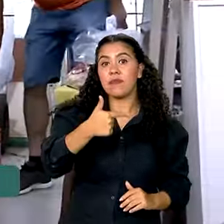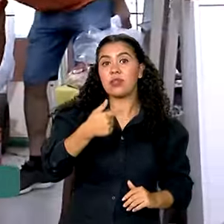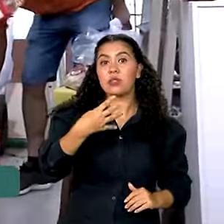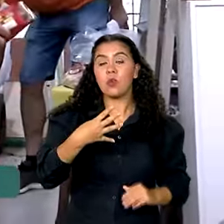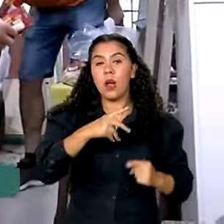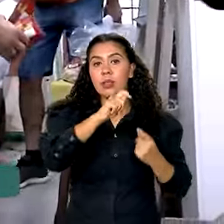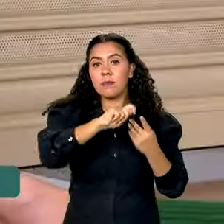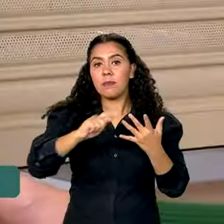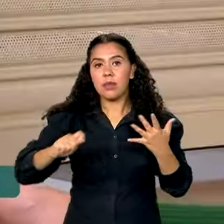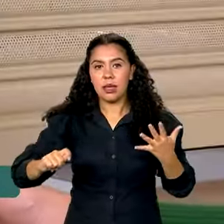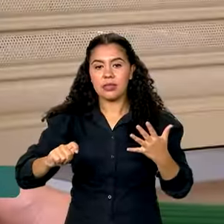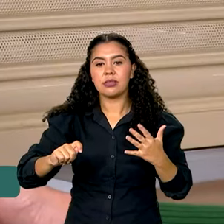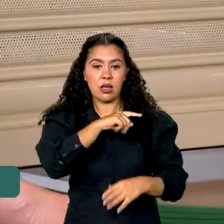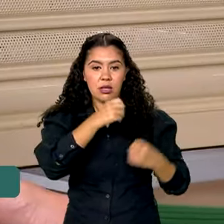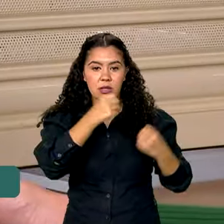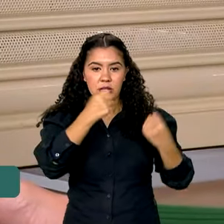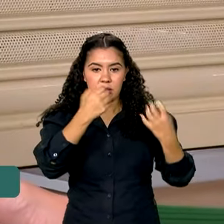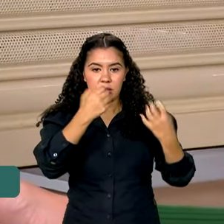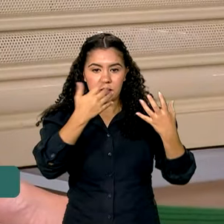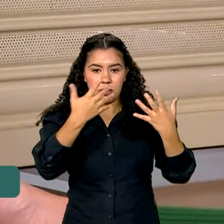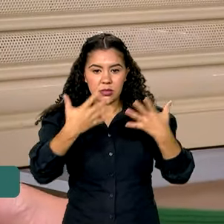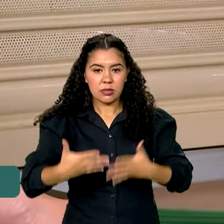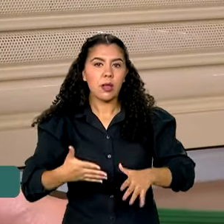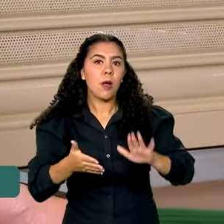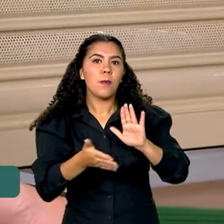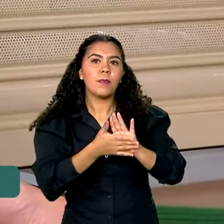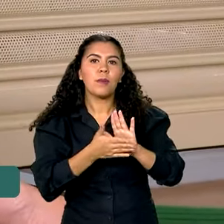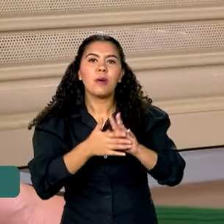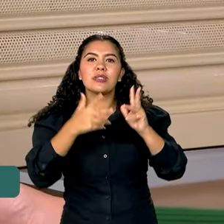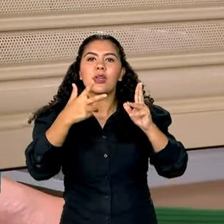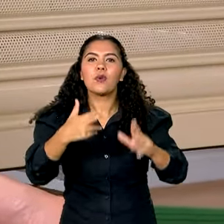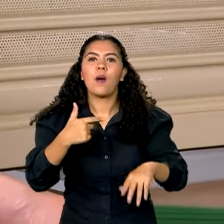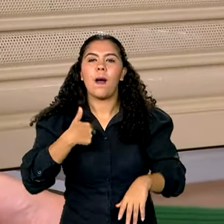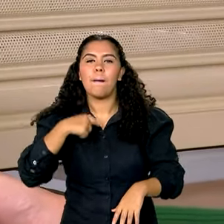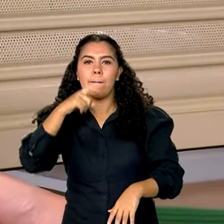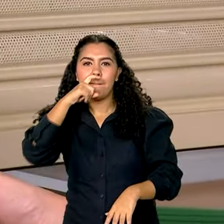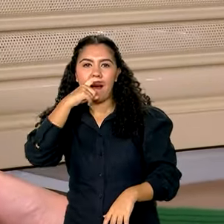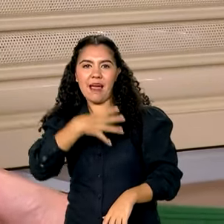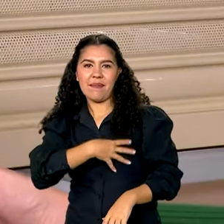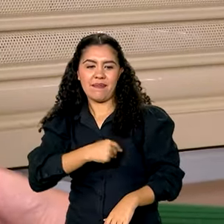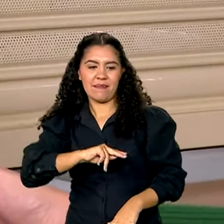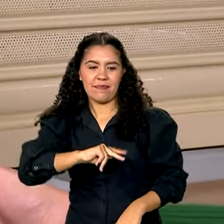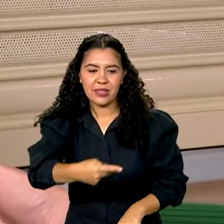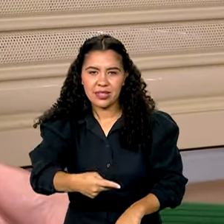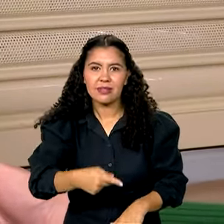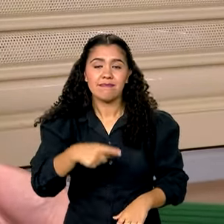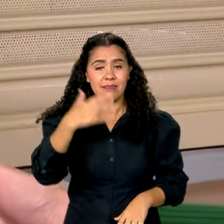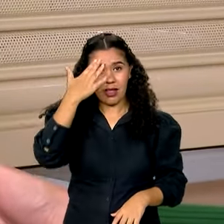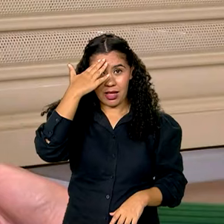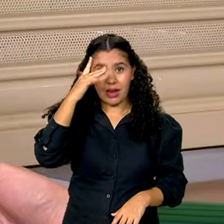de começar a pagar. É uma proposta que, né, graças a Deus e aos